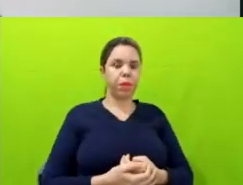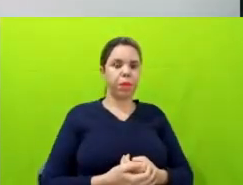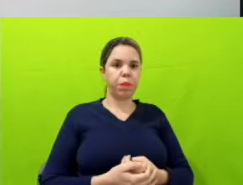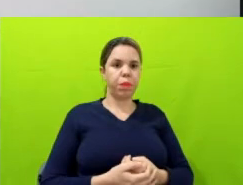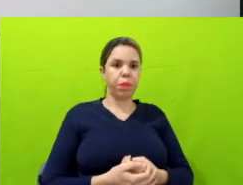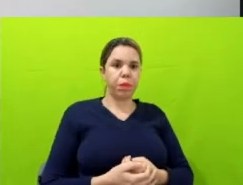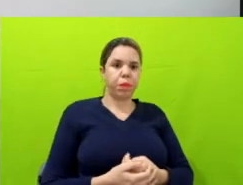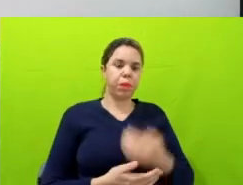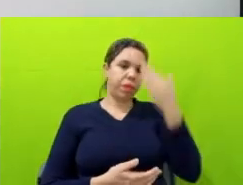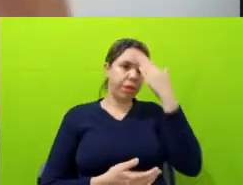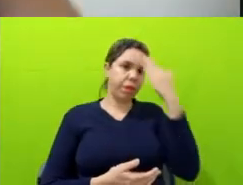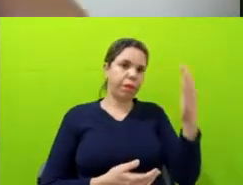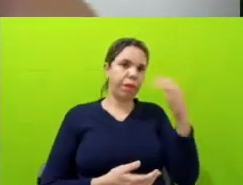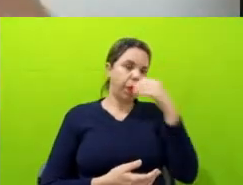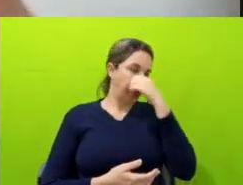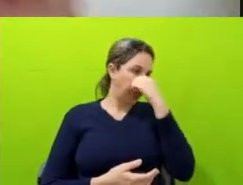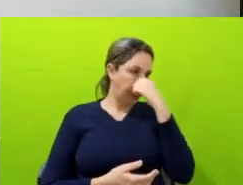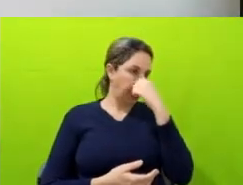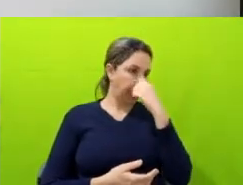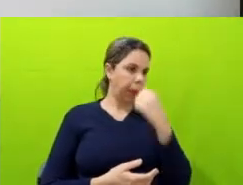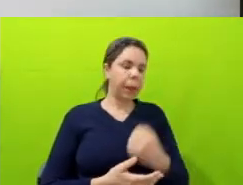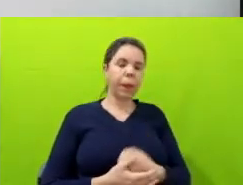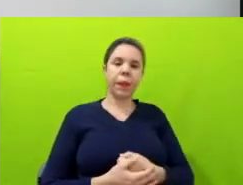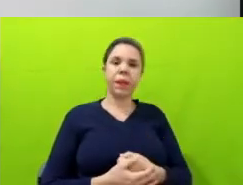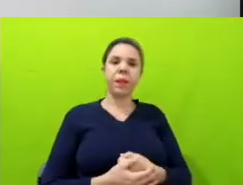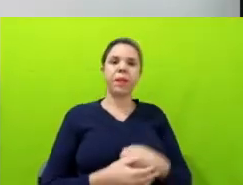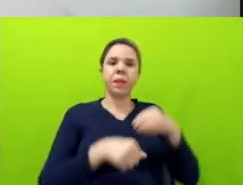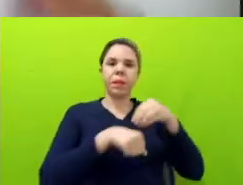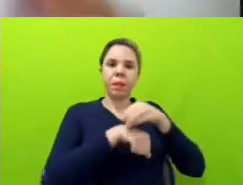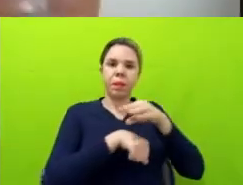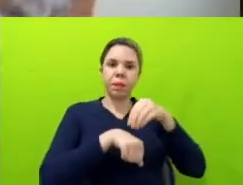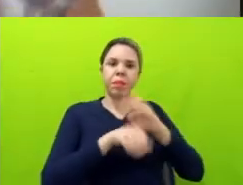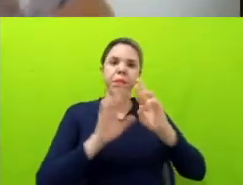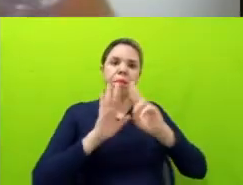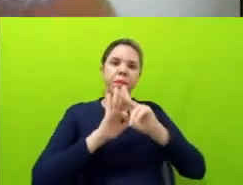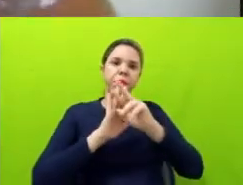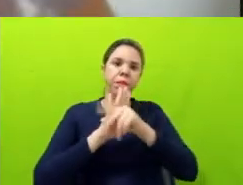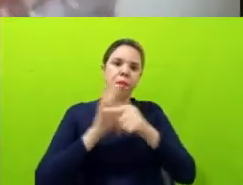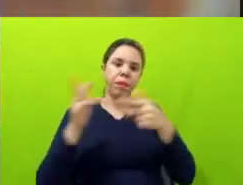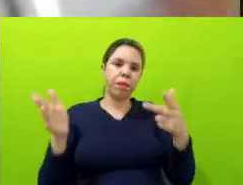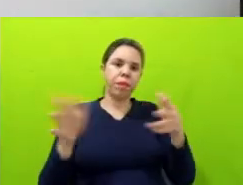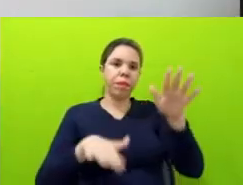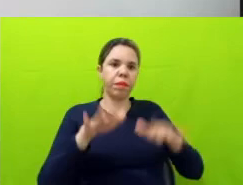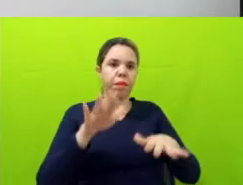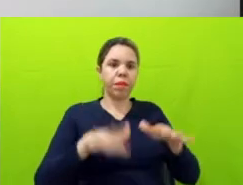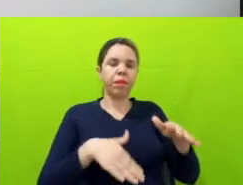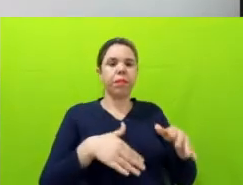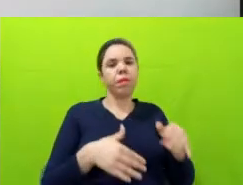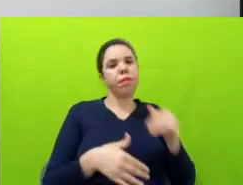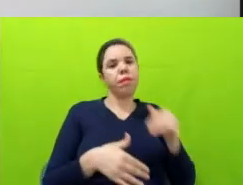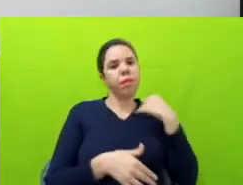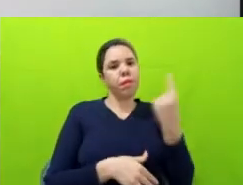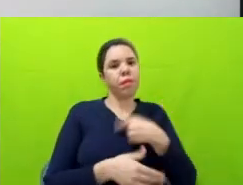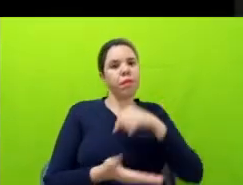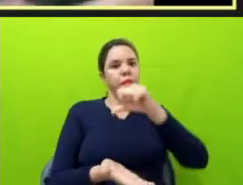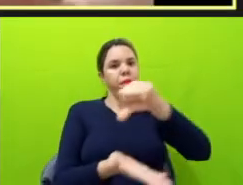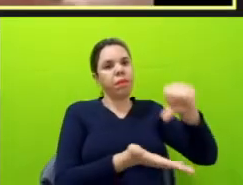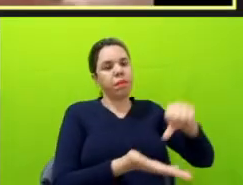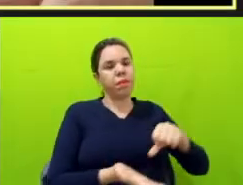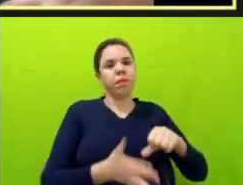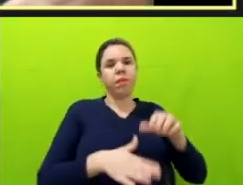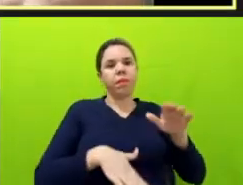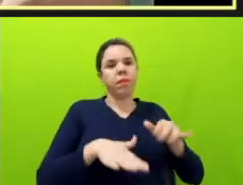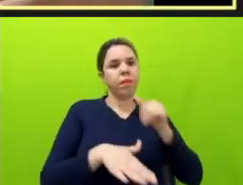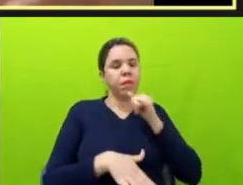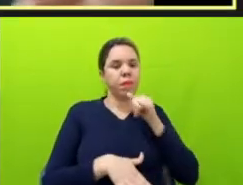Obrigada, Ana. Eu acho que você vai trazendo, né, uma série de dificuldades que muitas vezes independe também da regionalidade, assim, né,